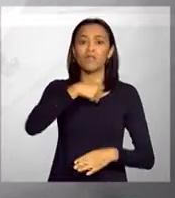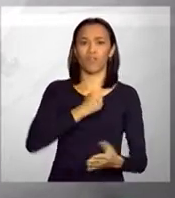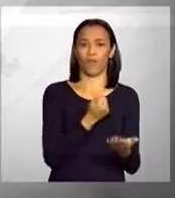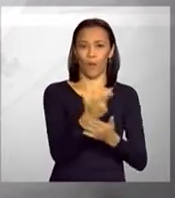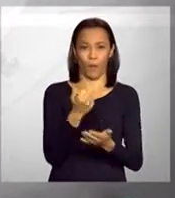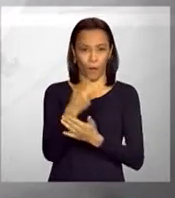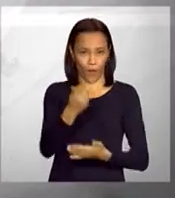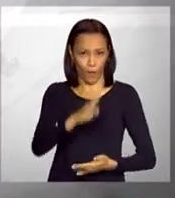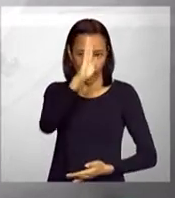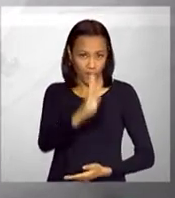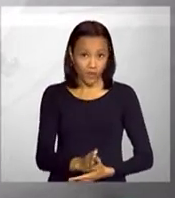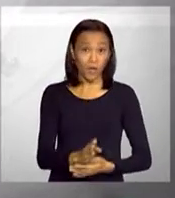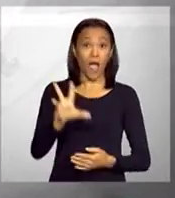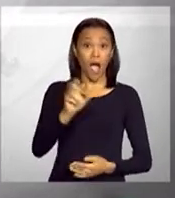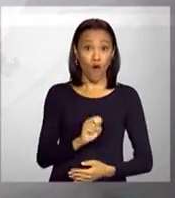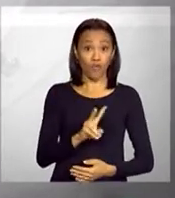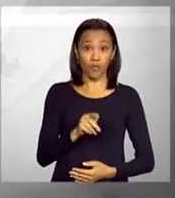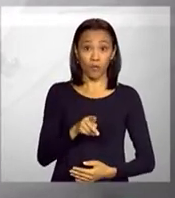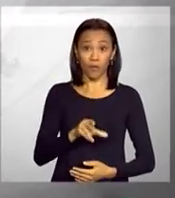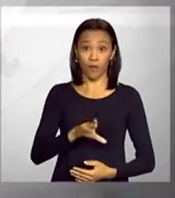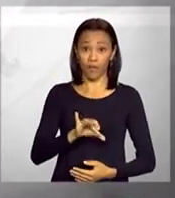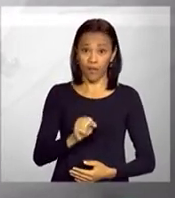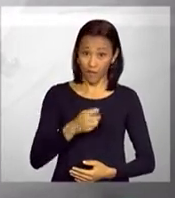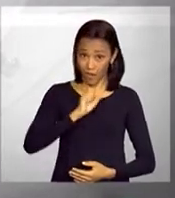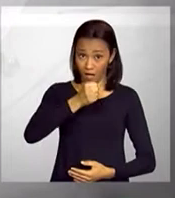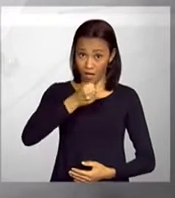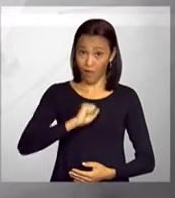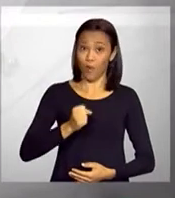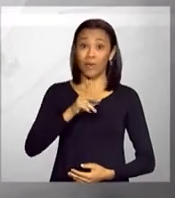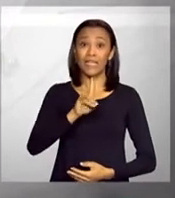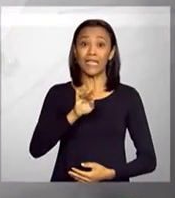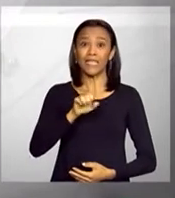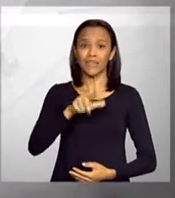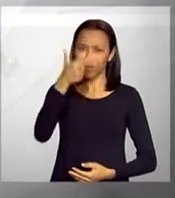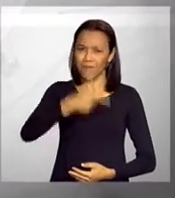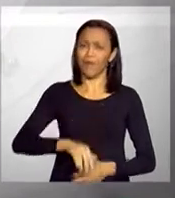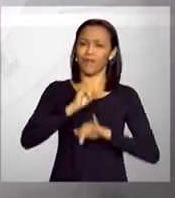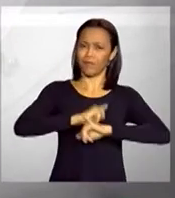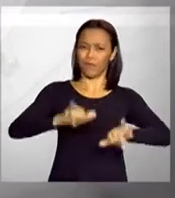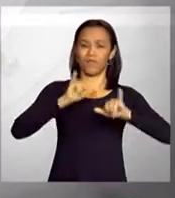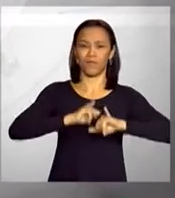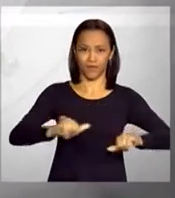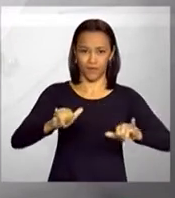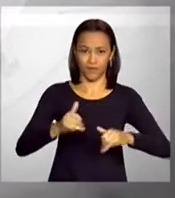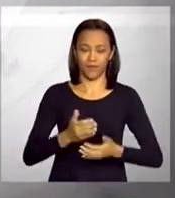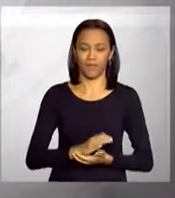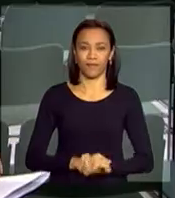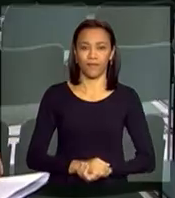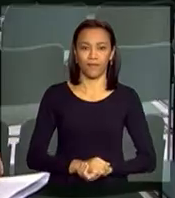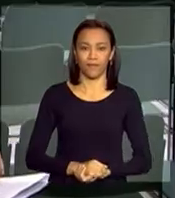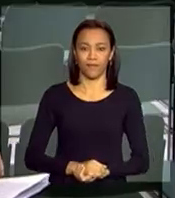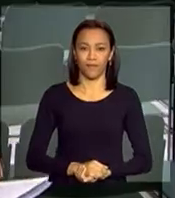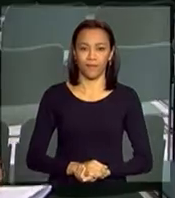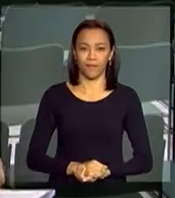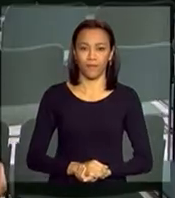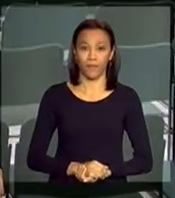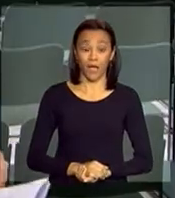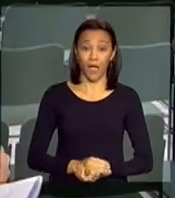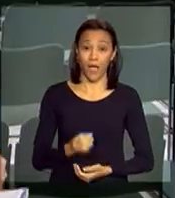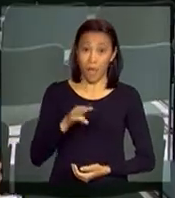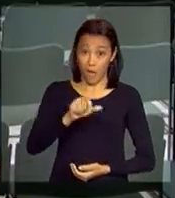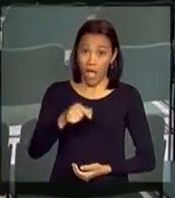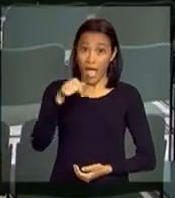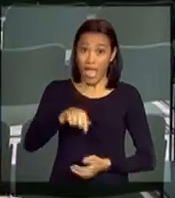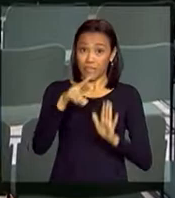brasileiros. Ao vivo do Palácio do Planalto, a repórter Daniela Almeida tem outras informações. Malu,